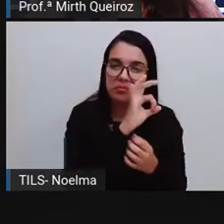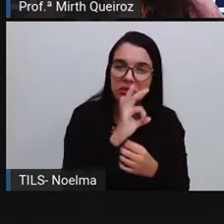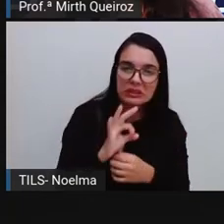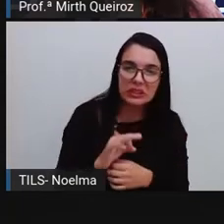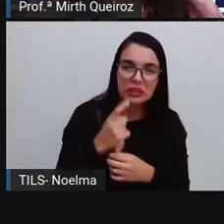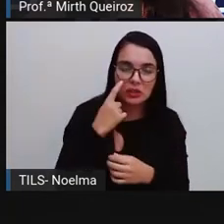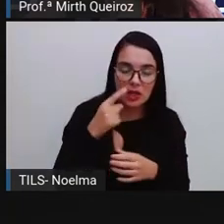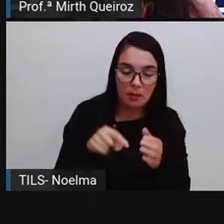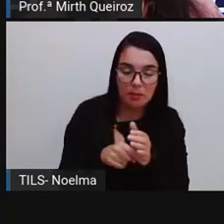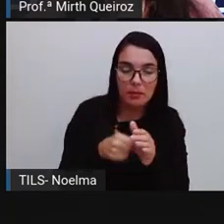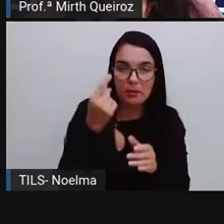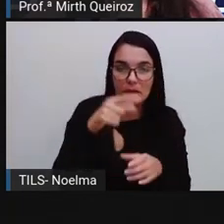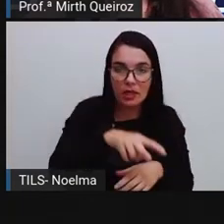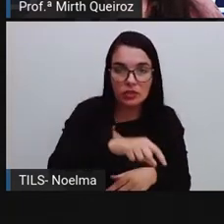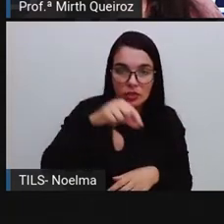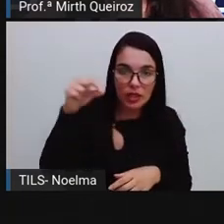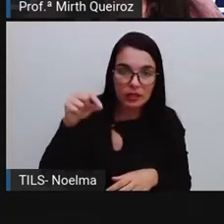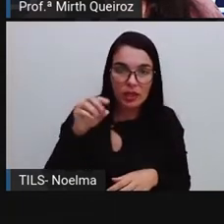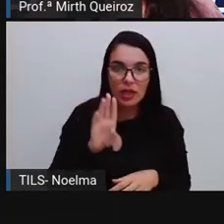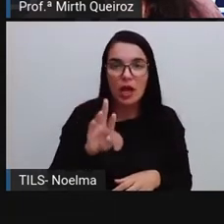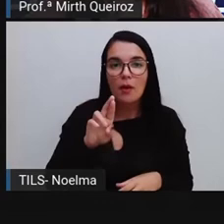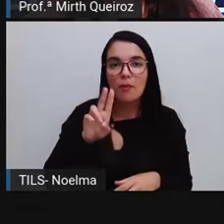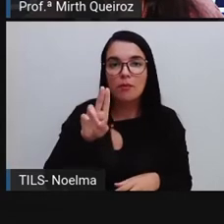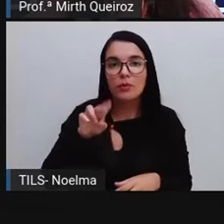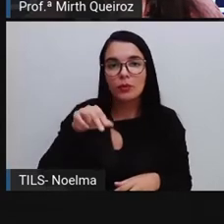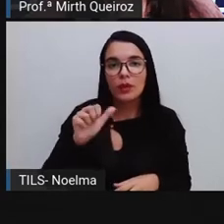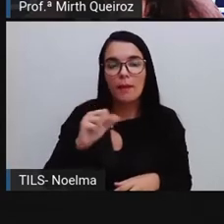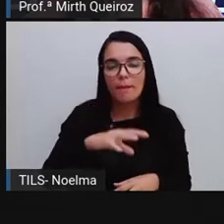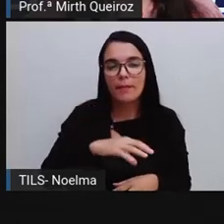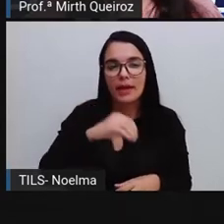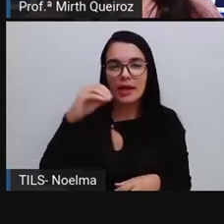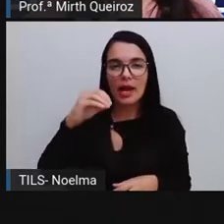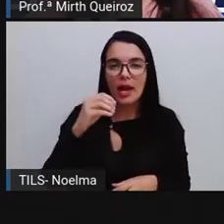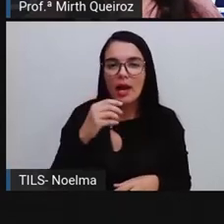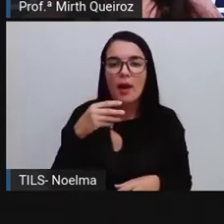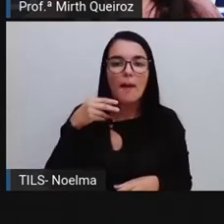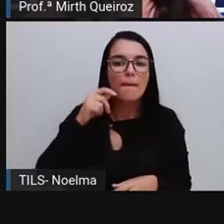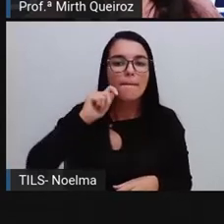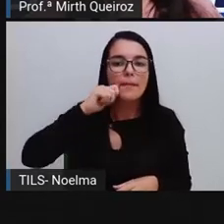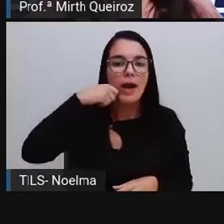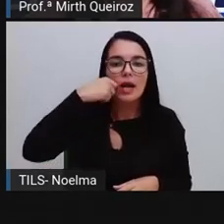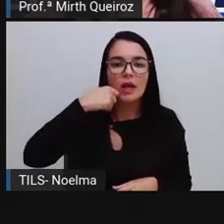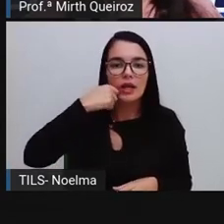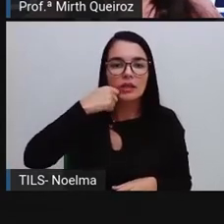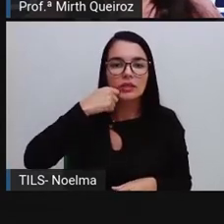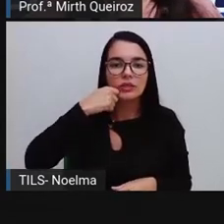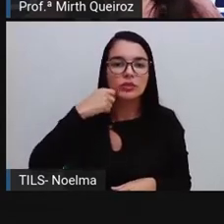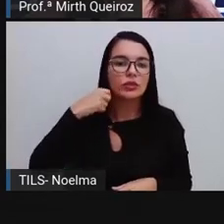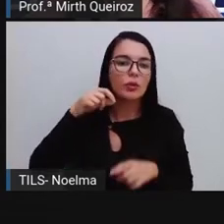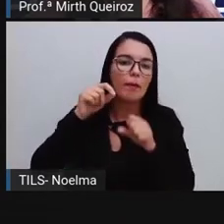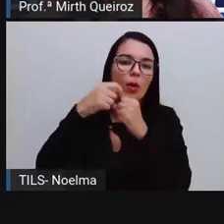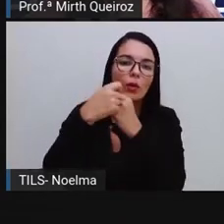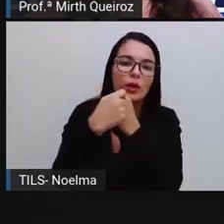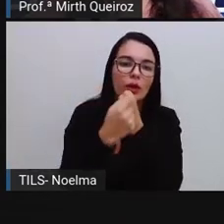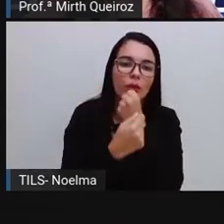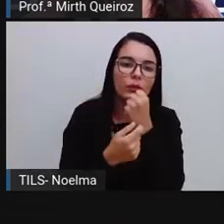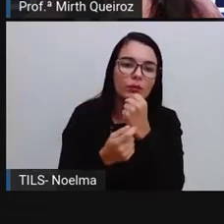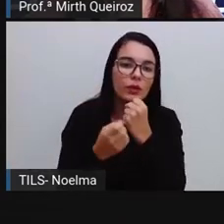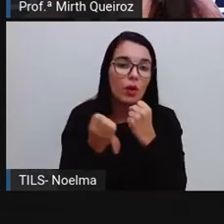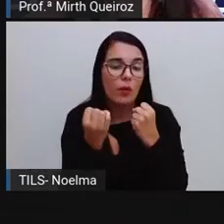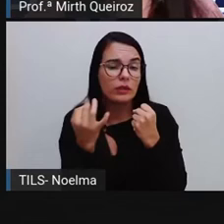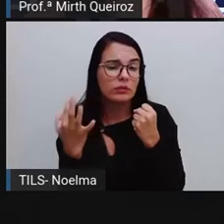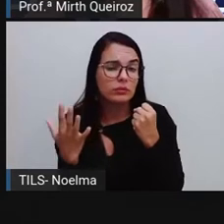primeira retirada, Bruna pegar um bombom de morango? Quantos bombons de morango teria ali na caixa? Quanto?